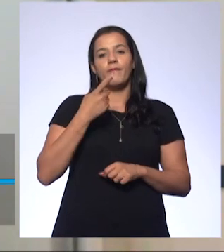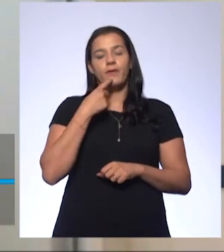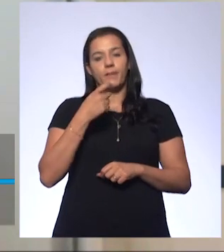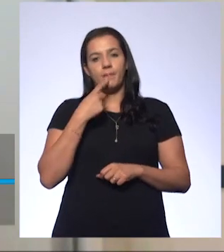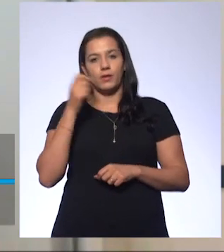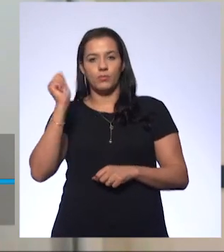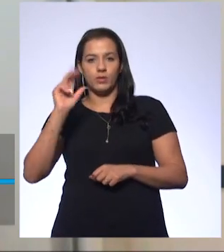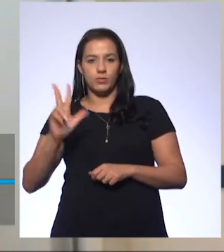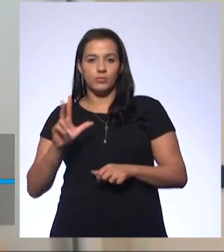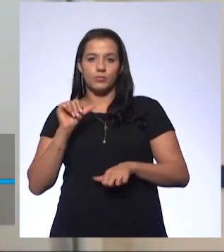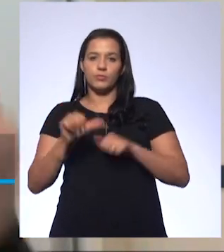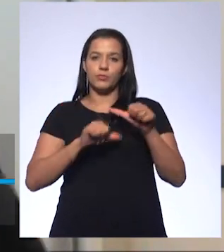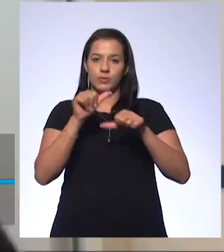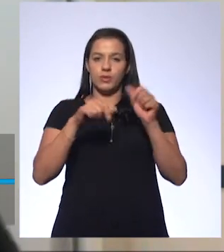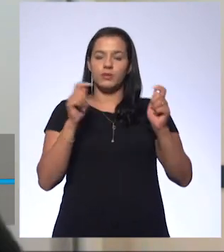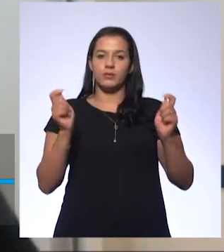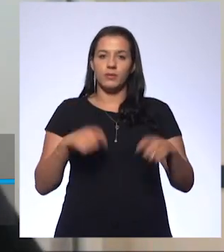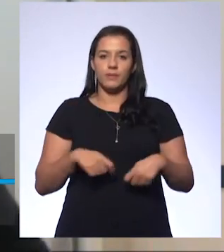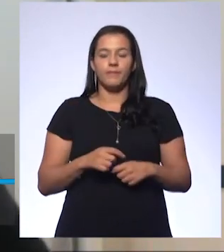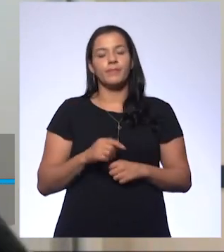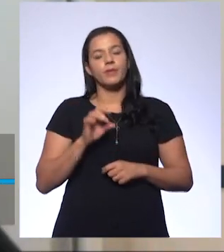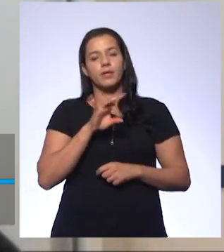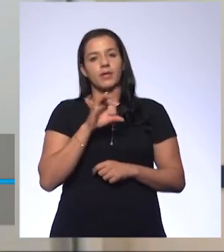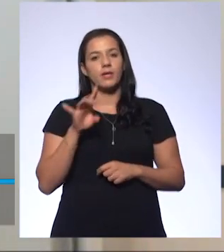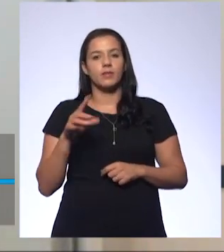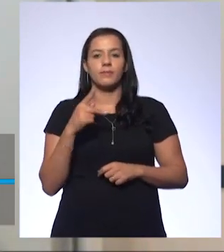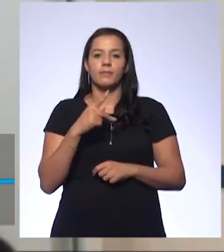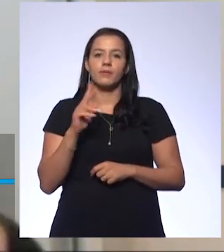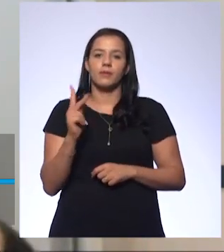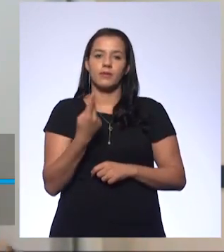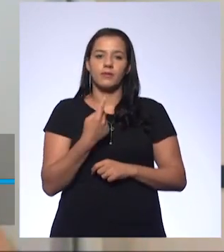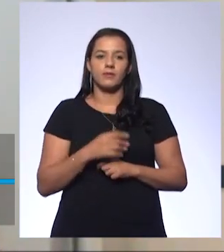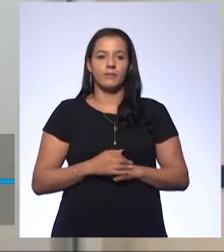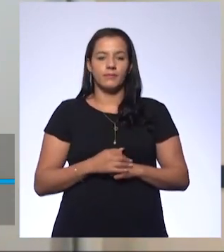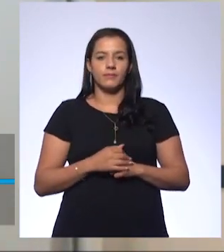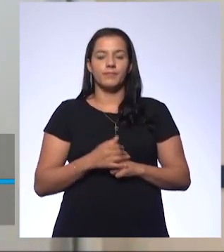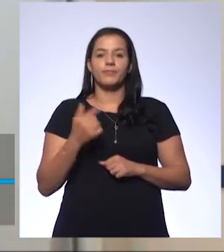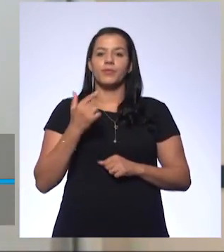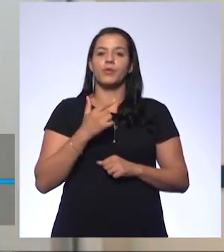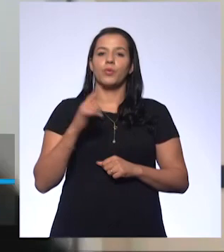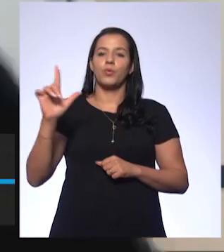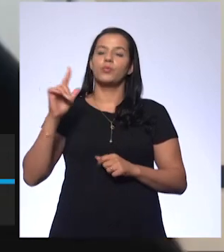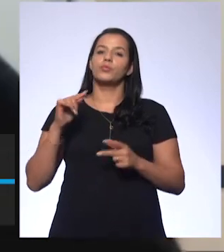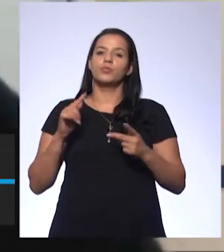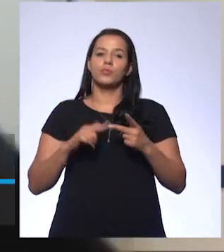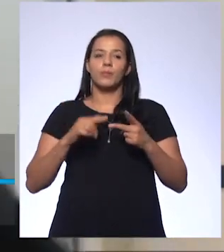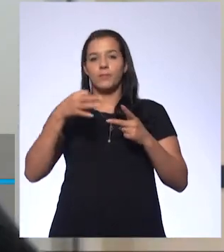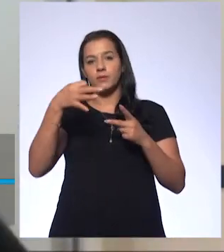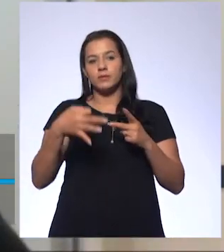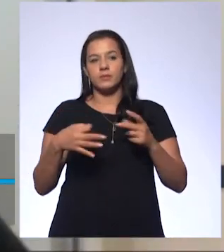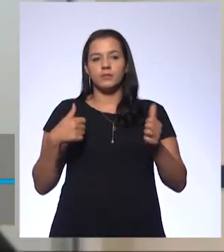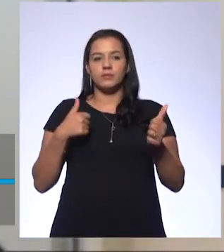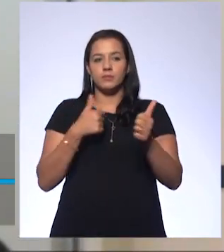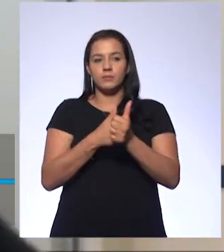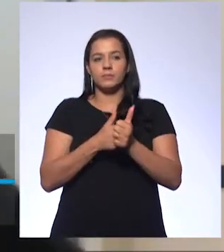o pH. E também tem um outro que esse daí é mais preciso. Você tem